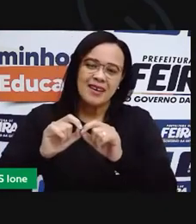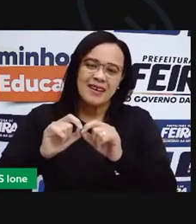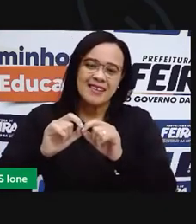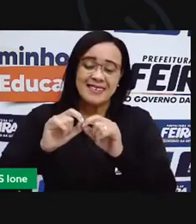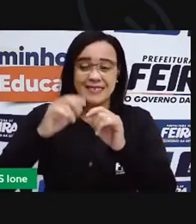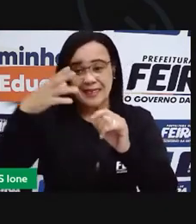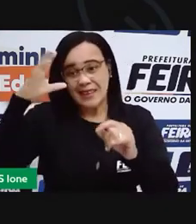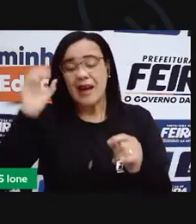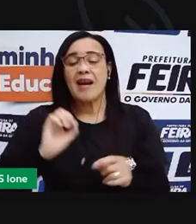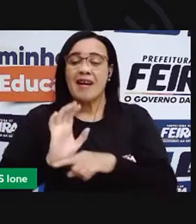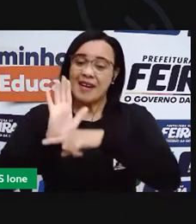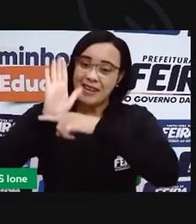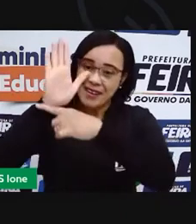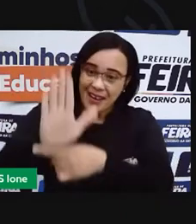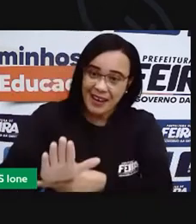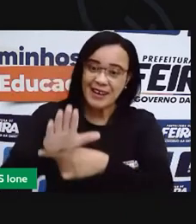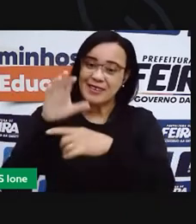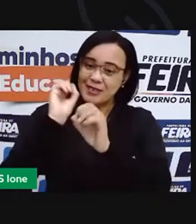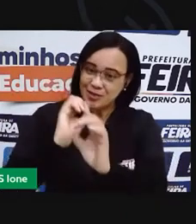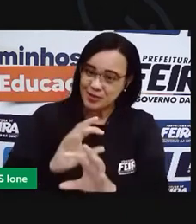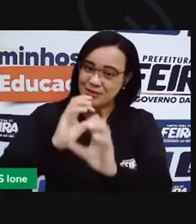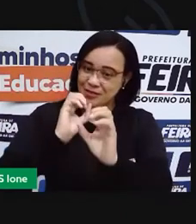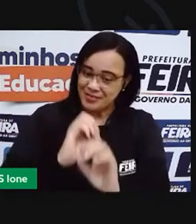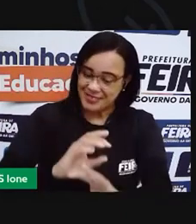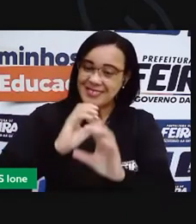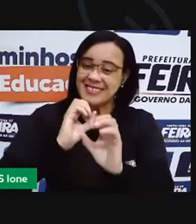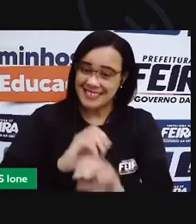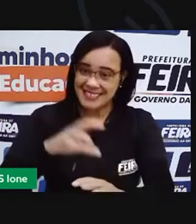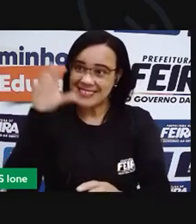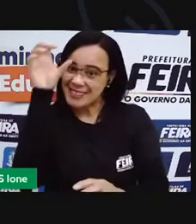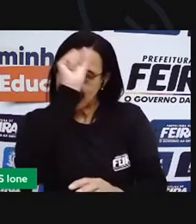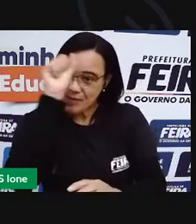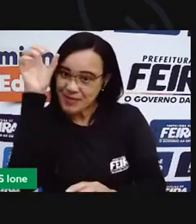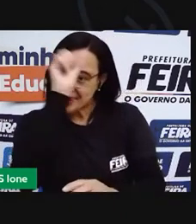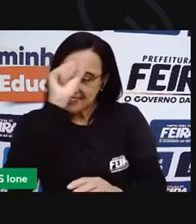têm uma moral.